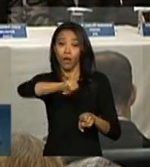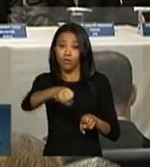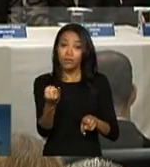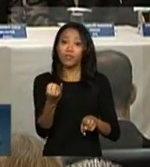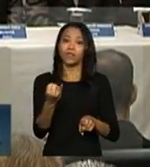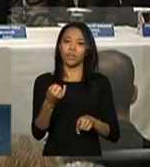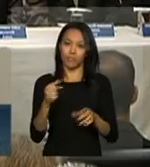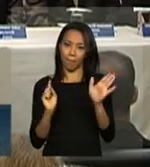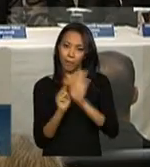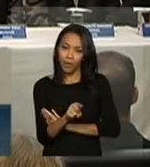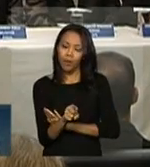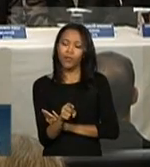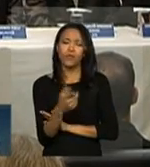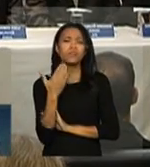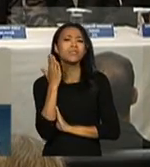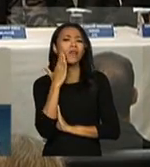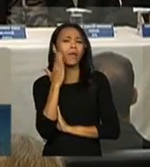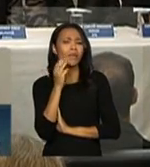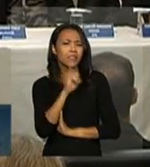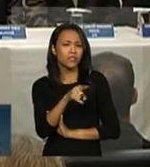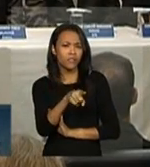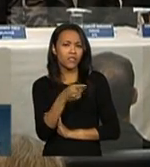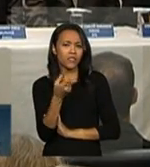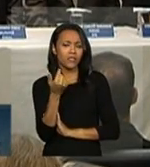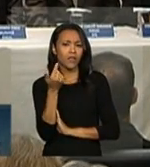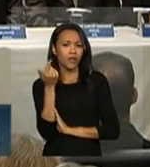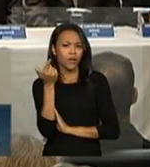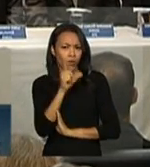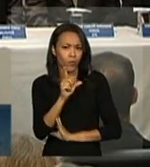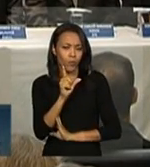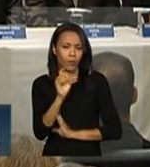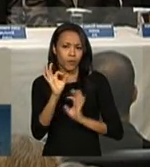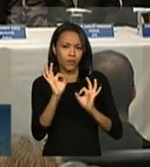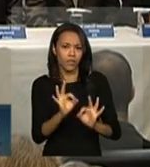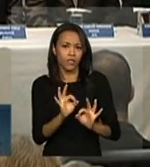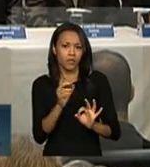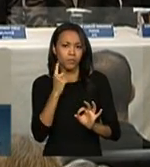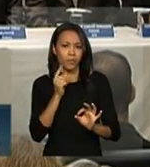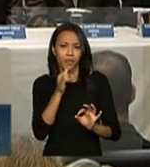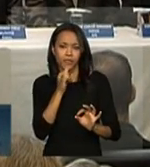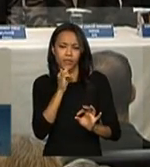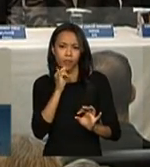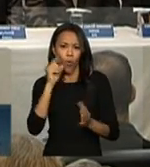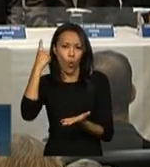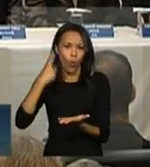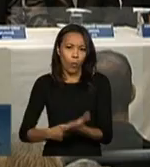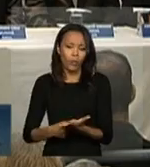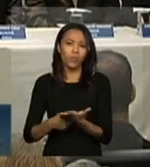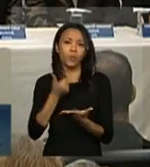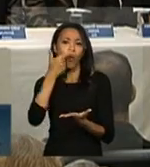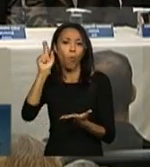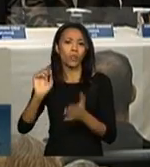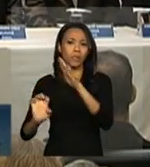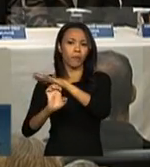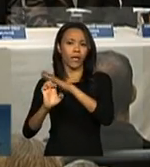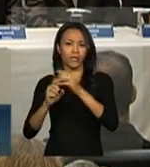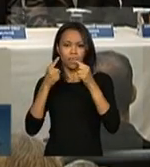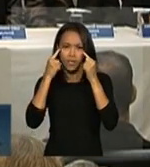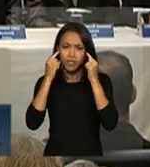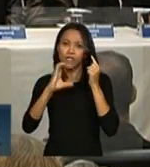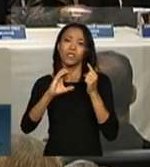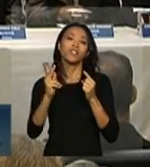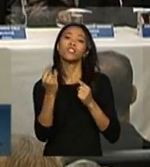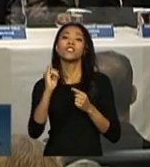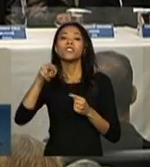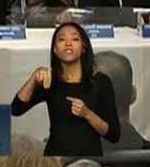nessa mesma pergunta, queria saber se vocês fecharam o financiamento com alguma entidade chinesa também e já fecharam pré-contratos